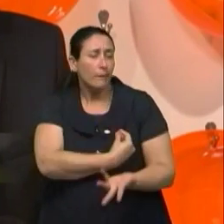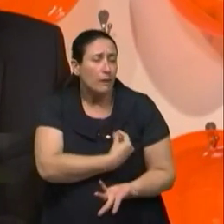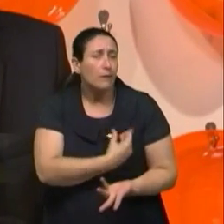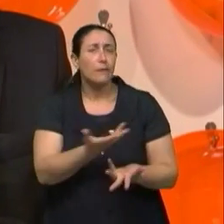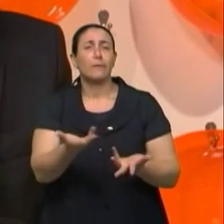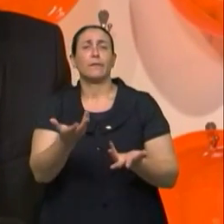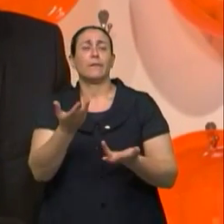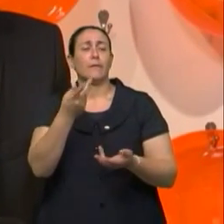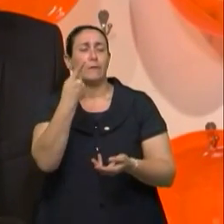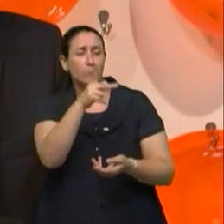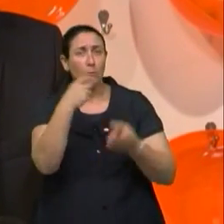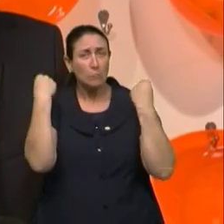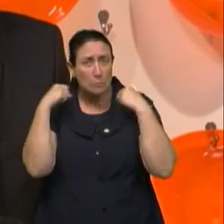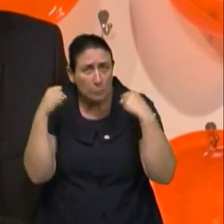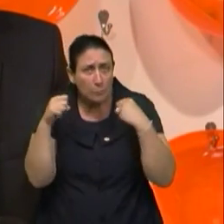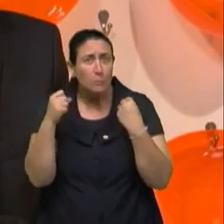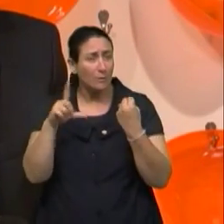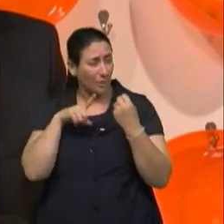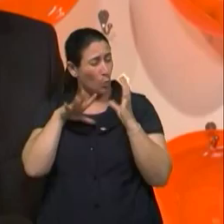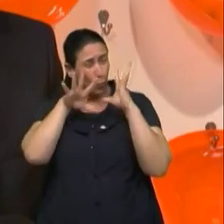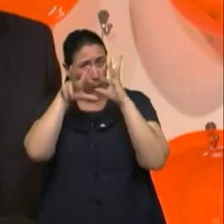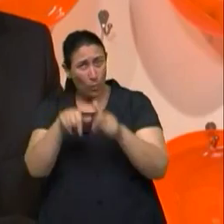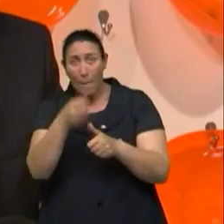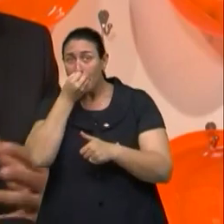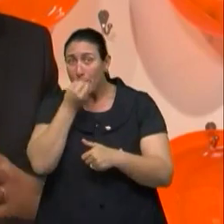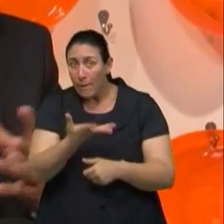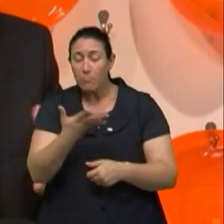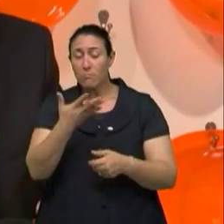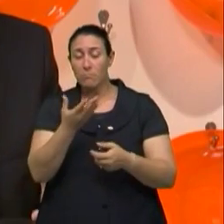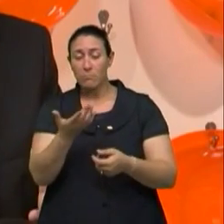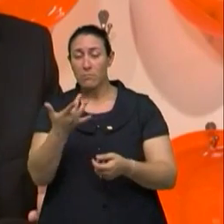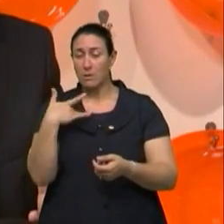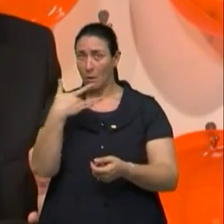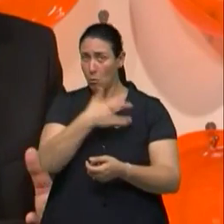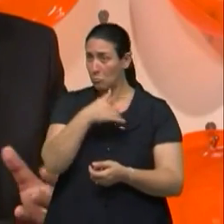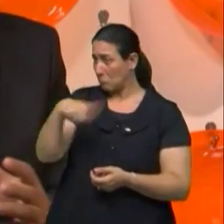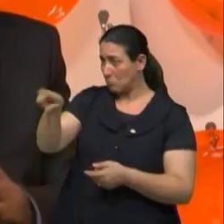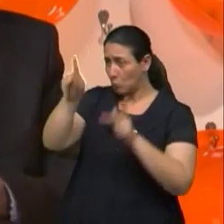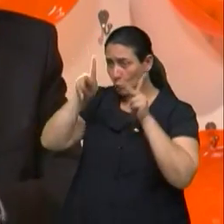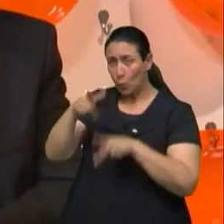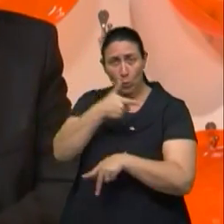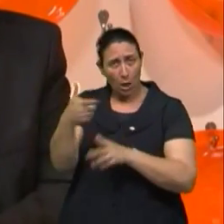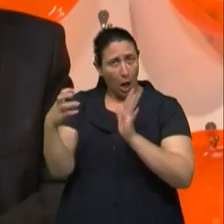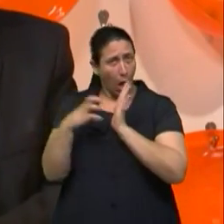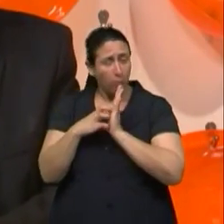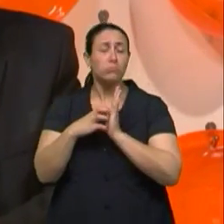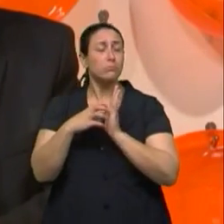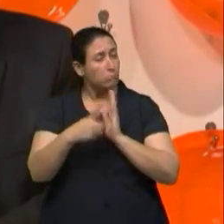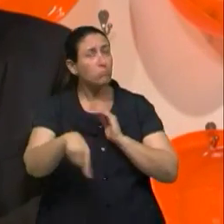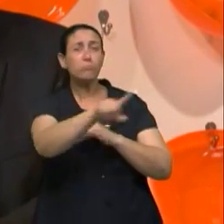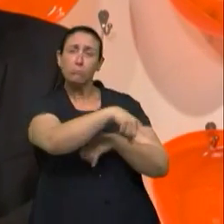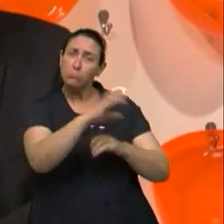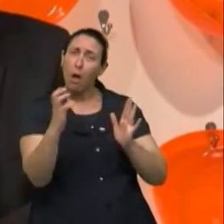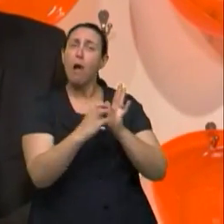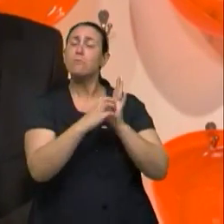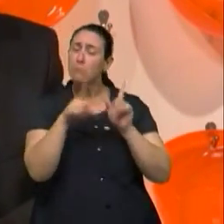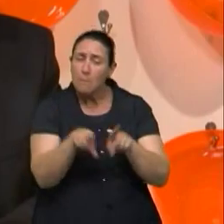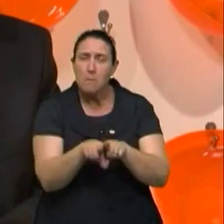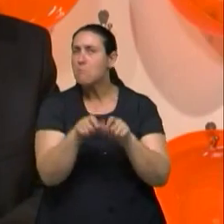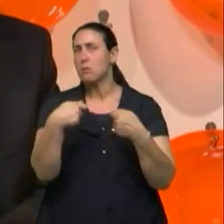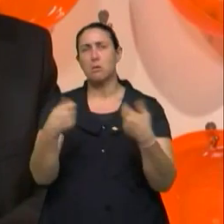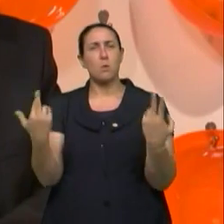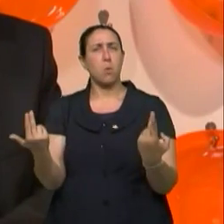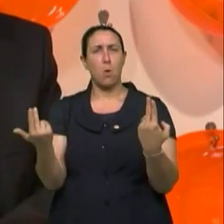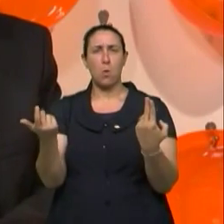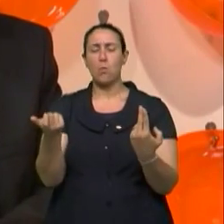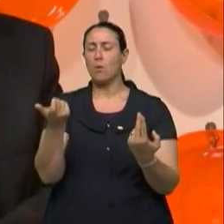A alimentação, atividade física, tudo que faz bem para as pessoas que não têm o vírus, também faz bem para as pessoas que vivem